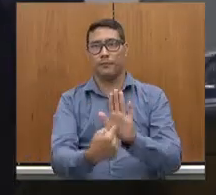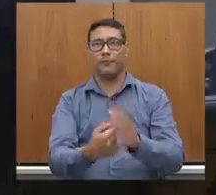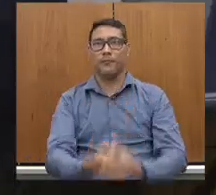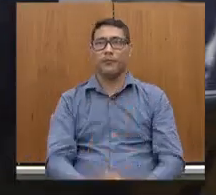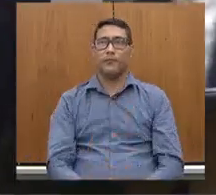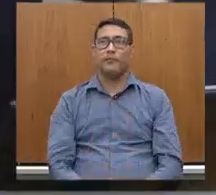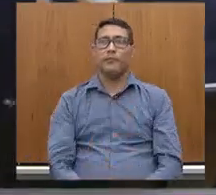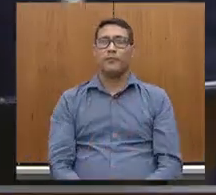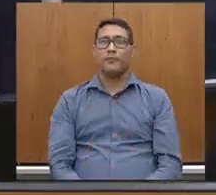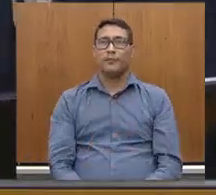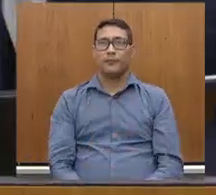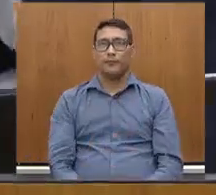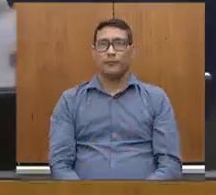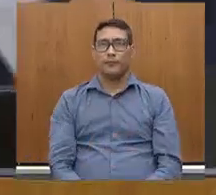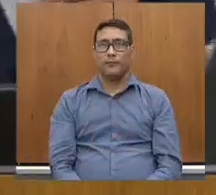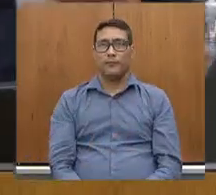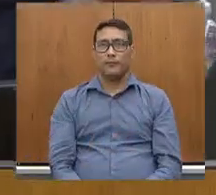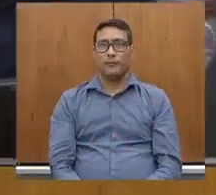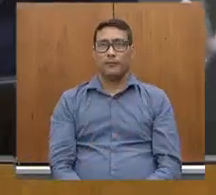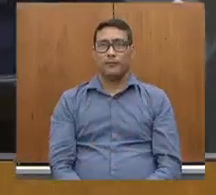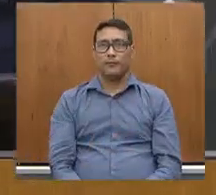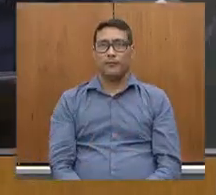É, amanhã tem mais, né?